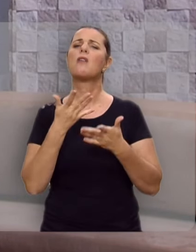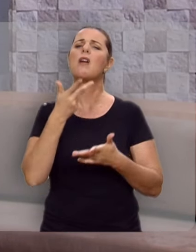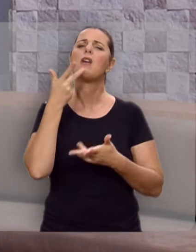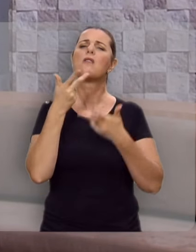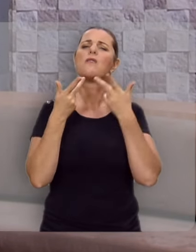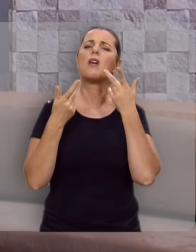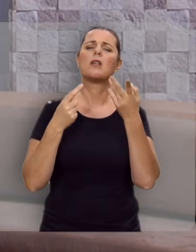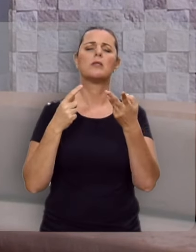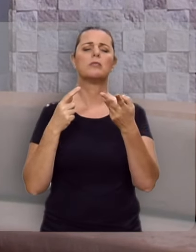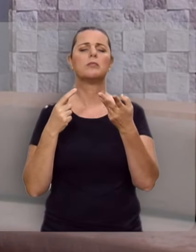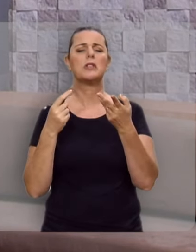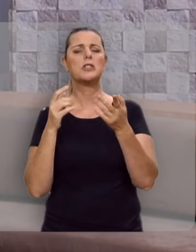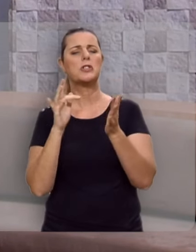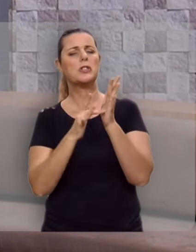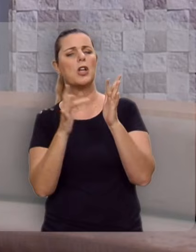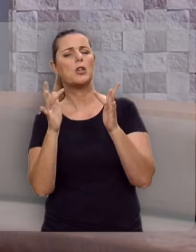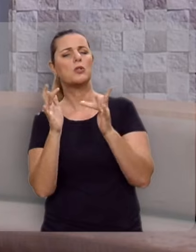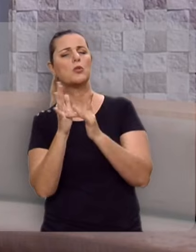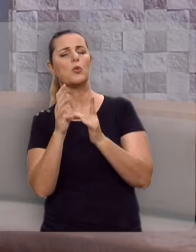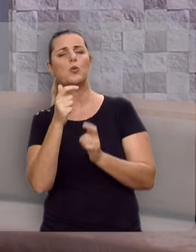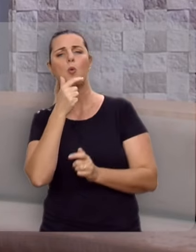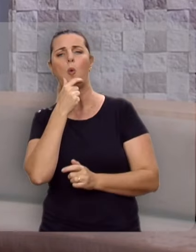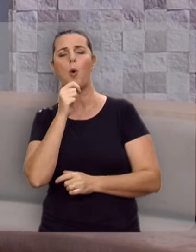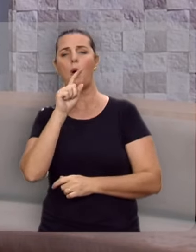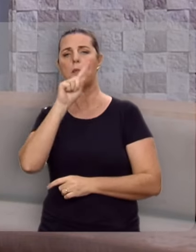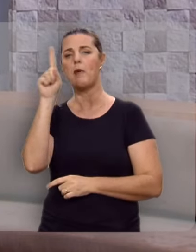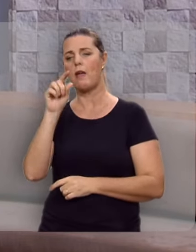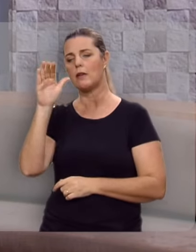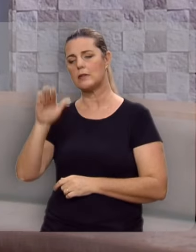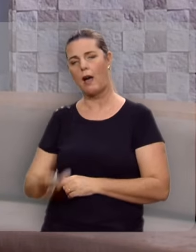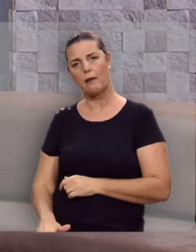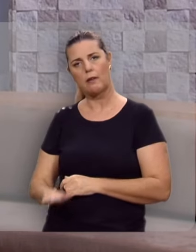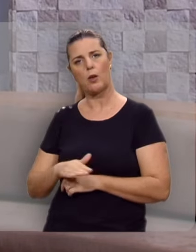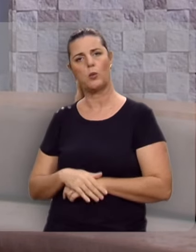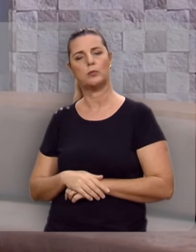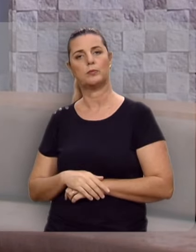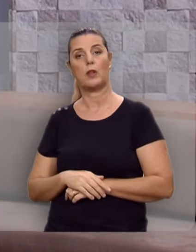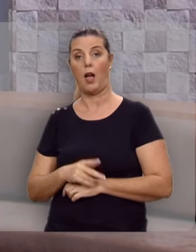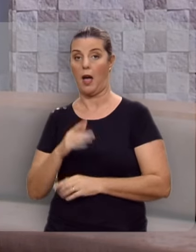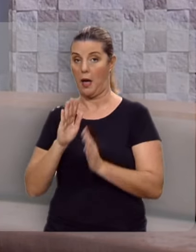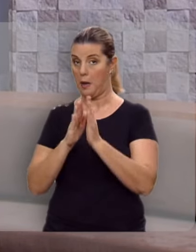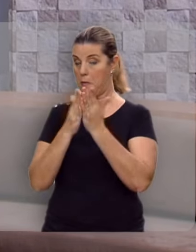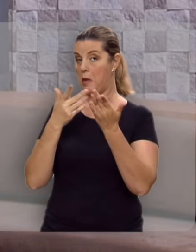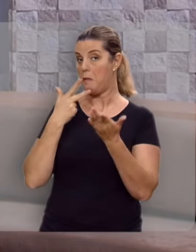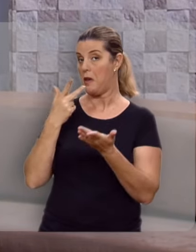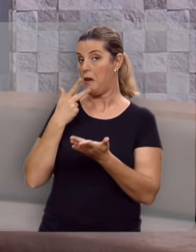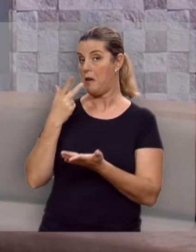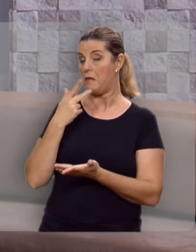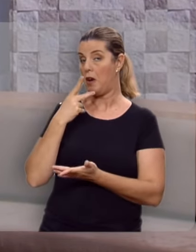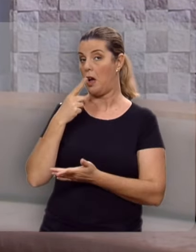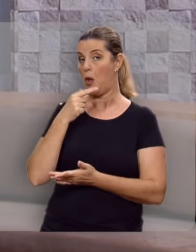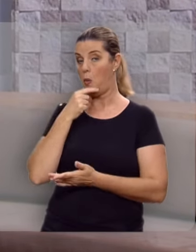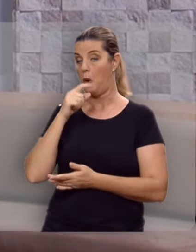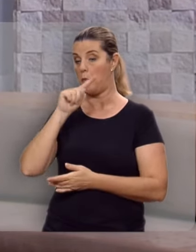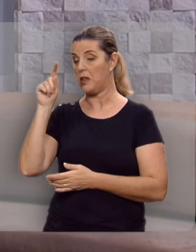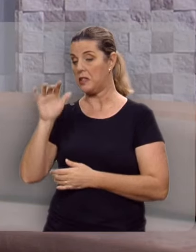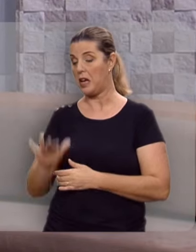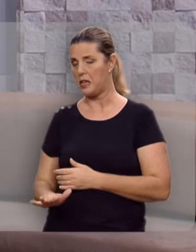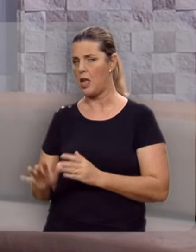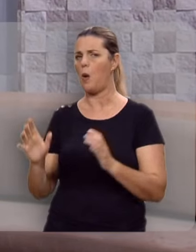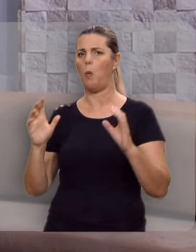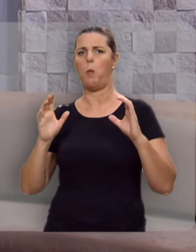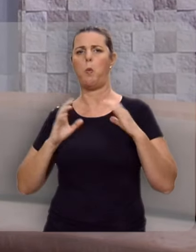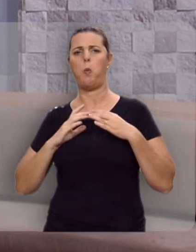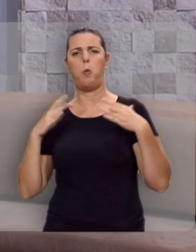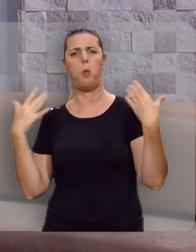destacar aqui o encontro de Jesus com Zaqueu. A Bíblia diz que Zaqueu era maioral dos publicanos.